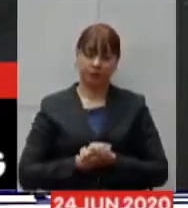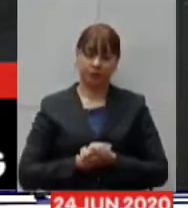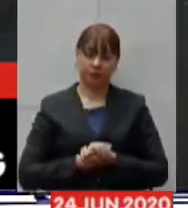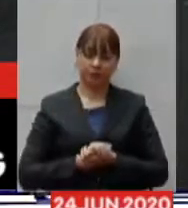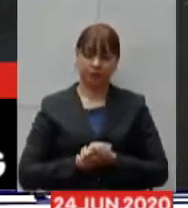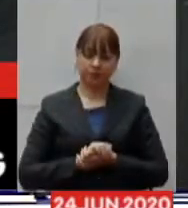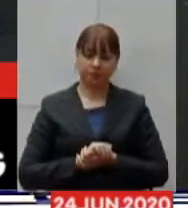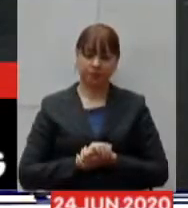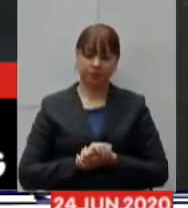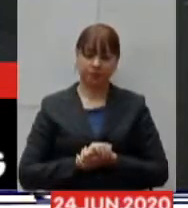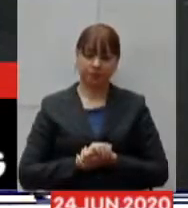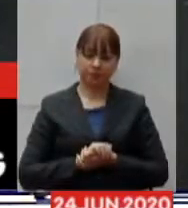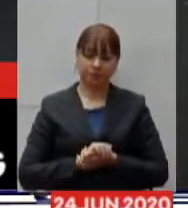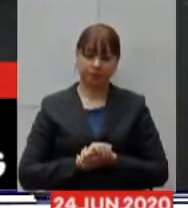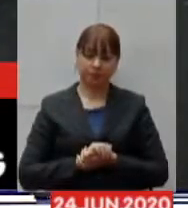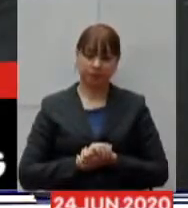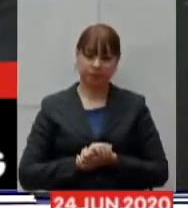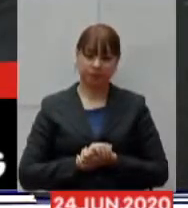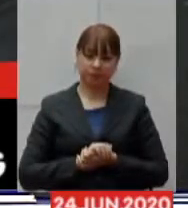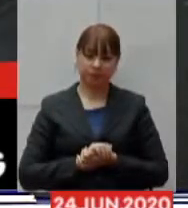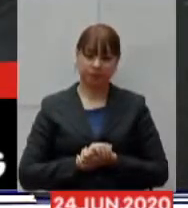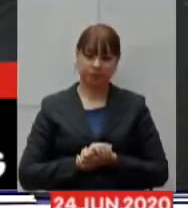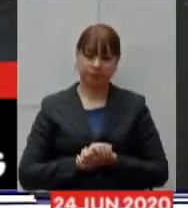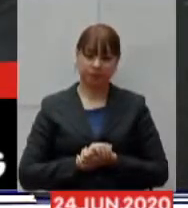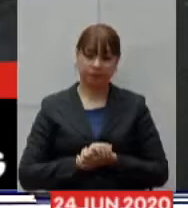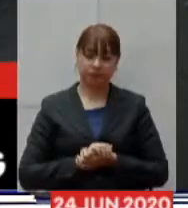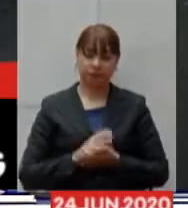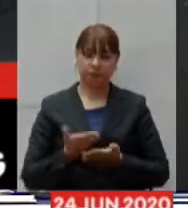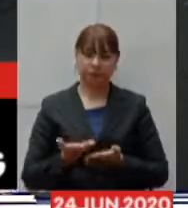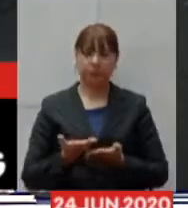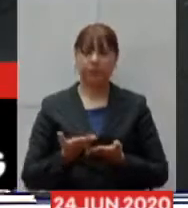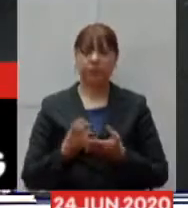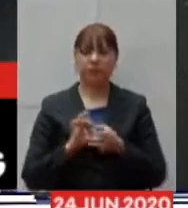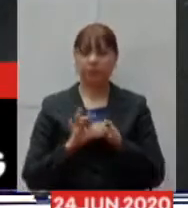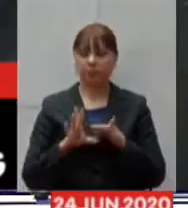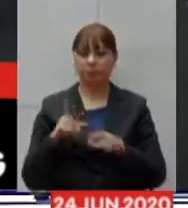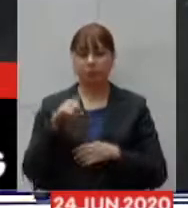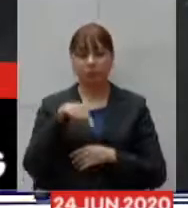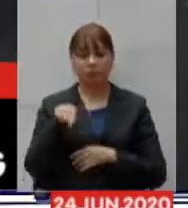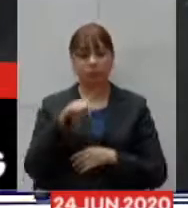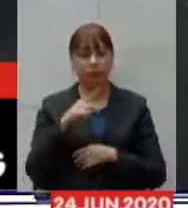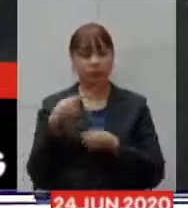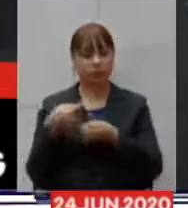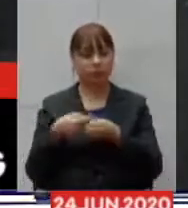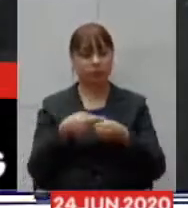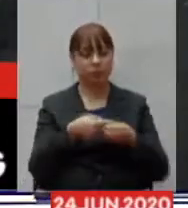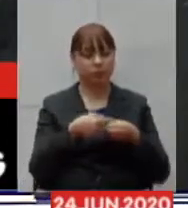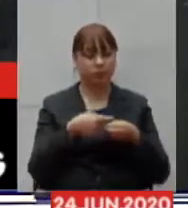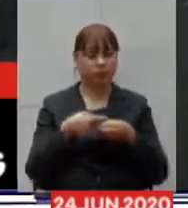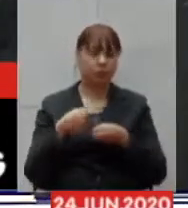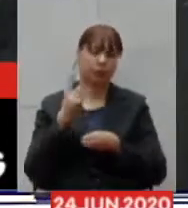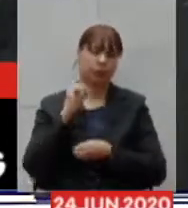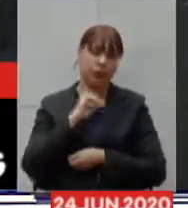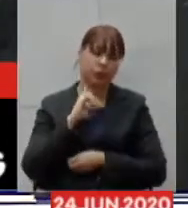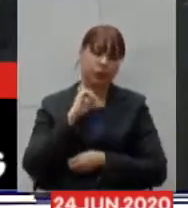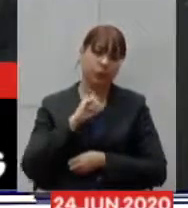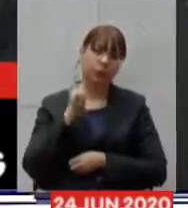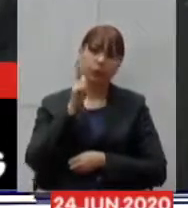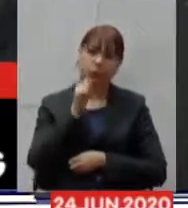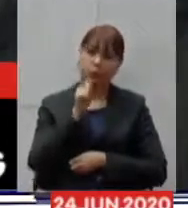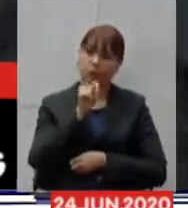isso aí permitiu que pequenos municípios de Minas Gerais conseguissem